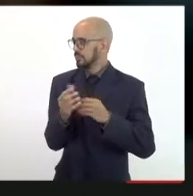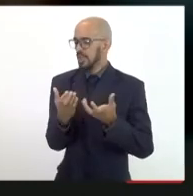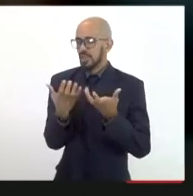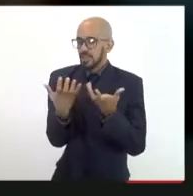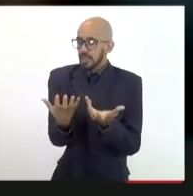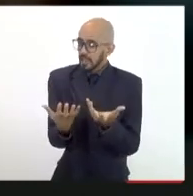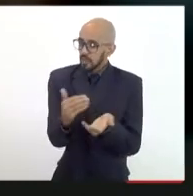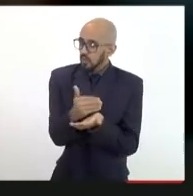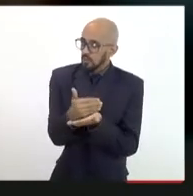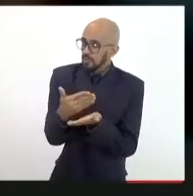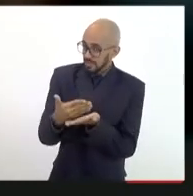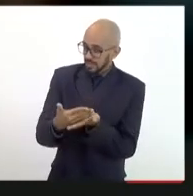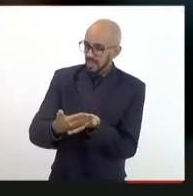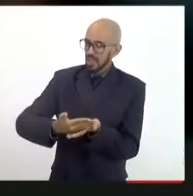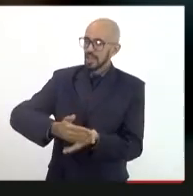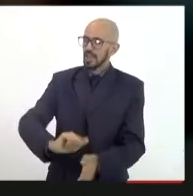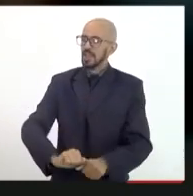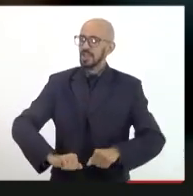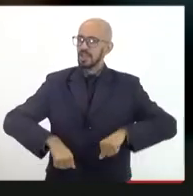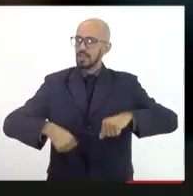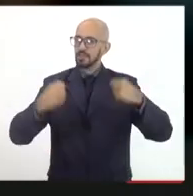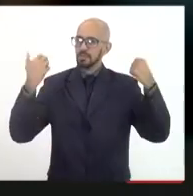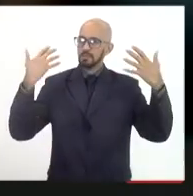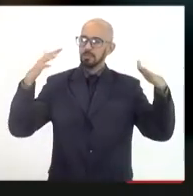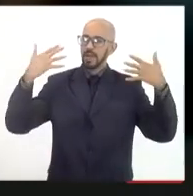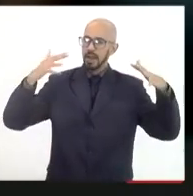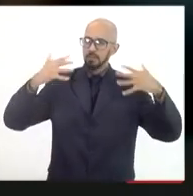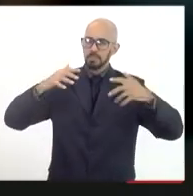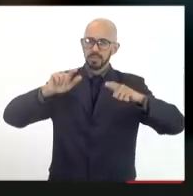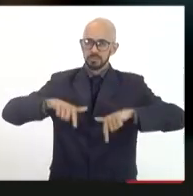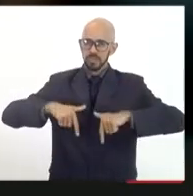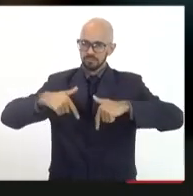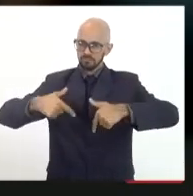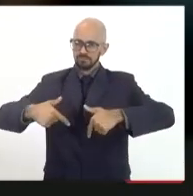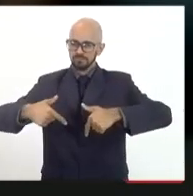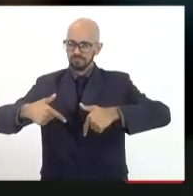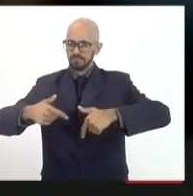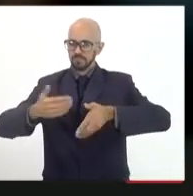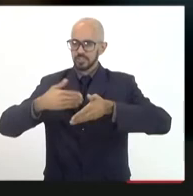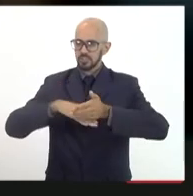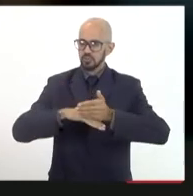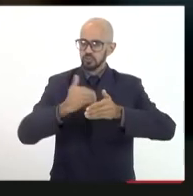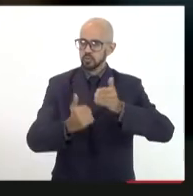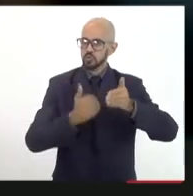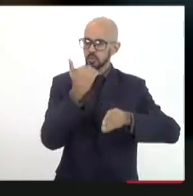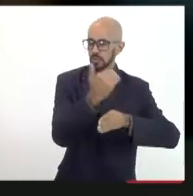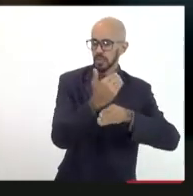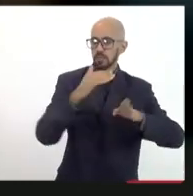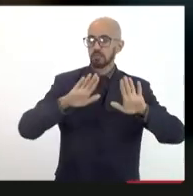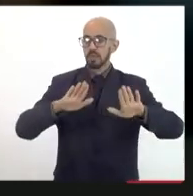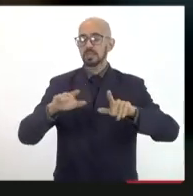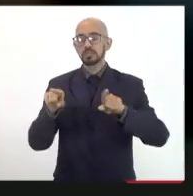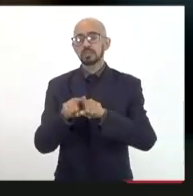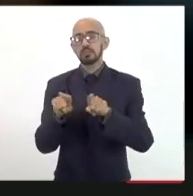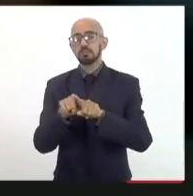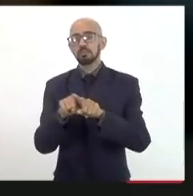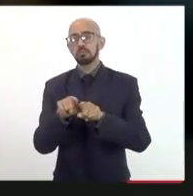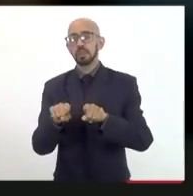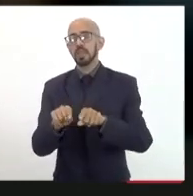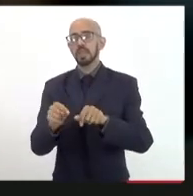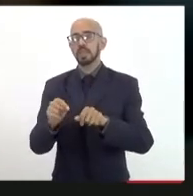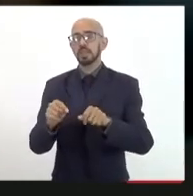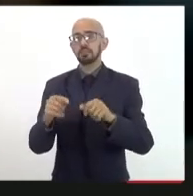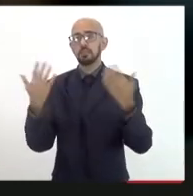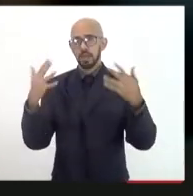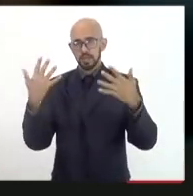parabenizando a iniciativa do fundo soberano mas além de parabenizar a iniciativa eu acho que